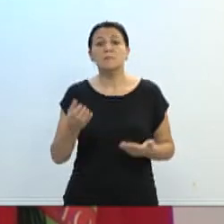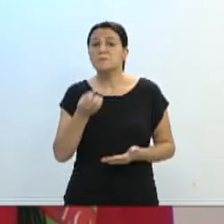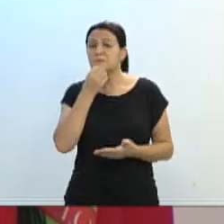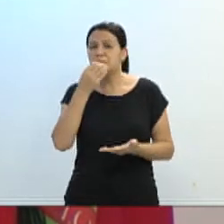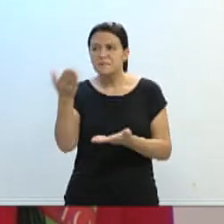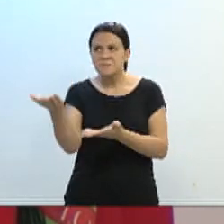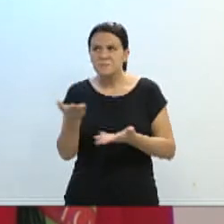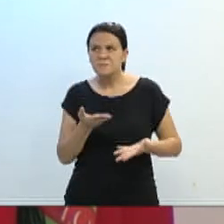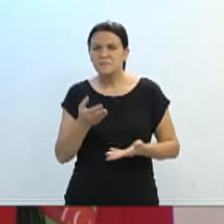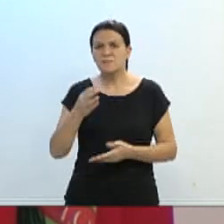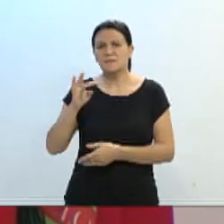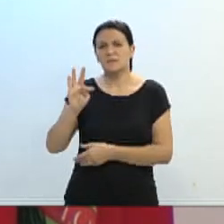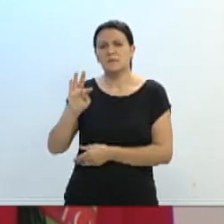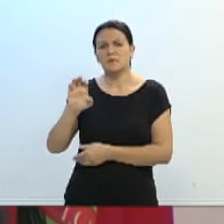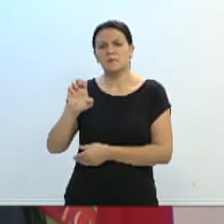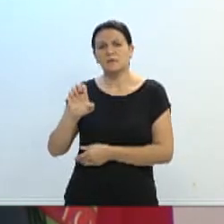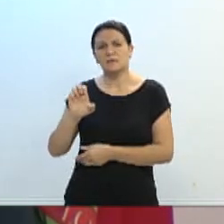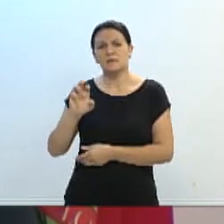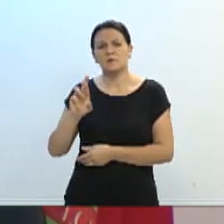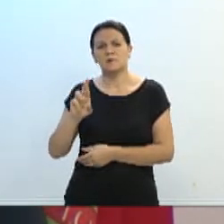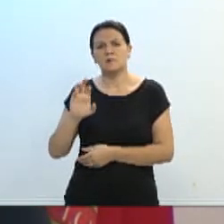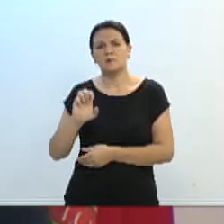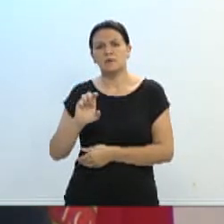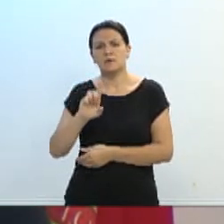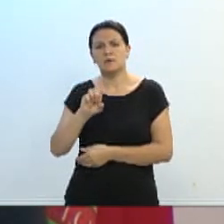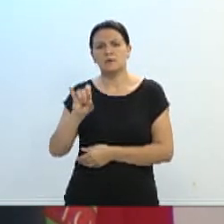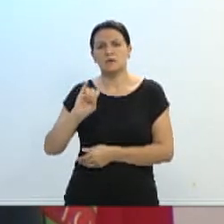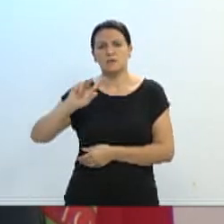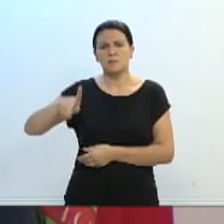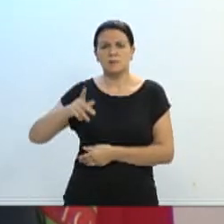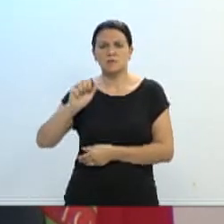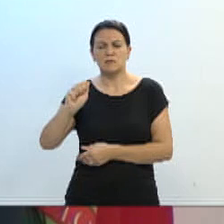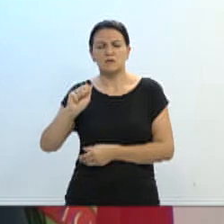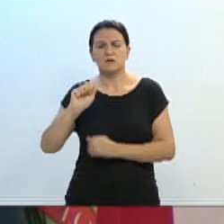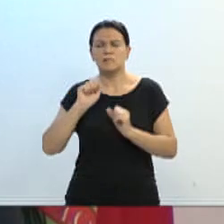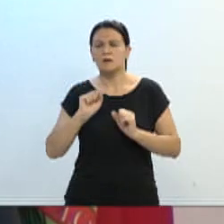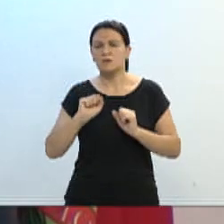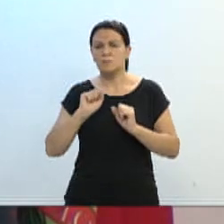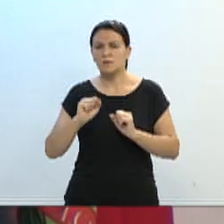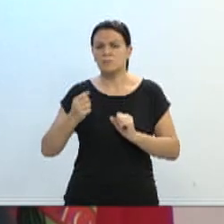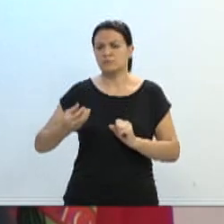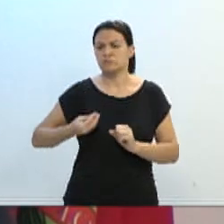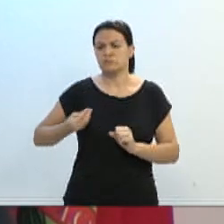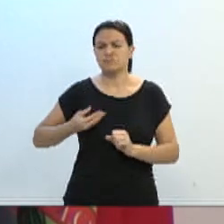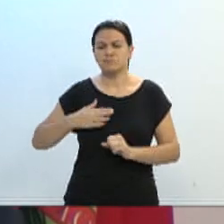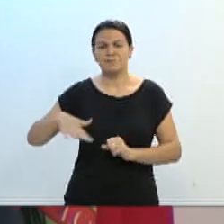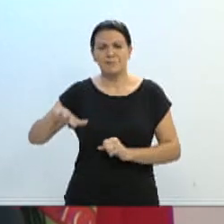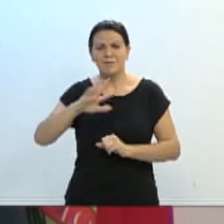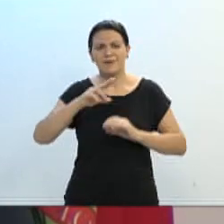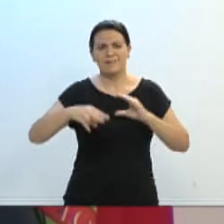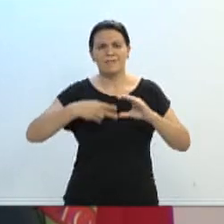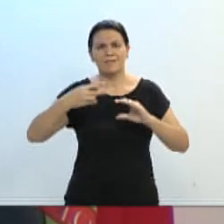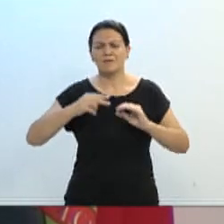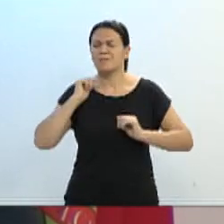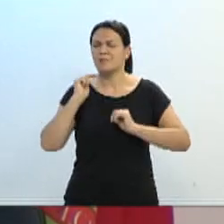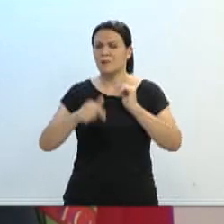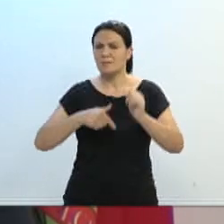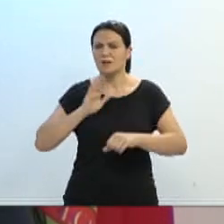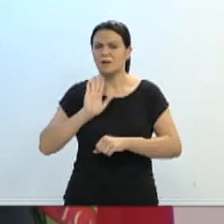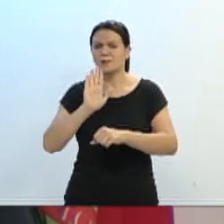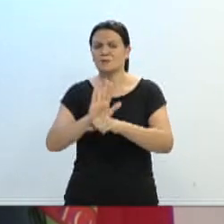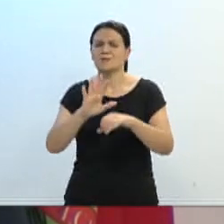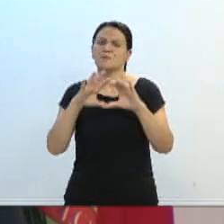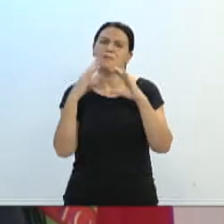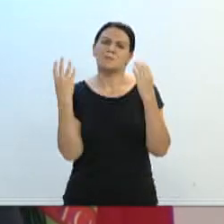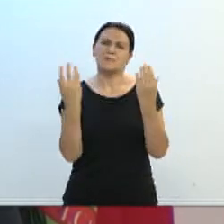vereadora Terezinha, que essa passagem aqui nessa Casa Legislativa seja de muito trabalho em prol da nossa comunidade.